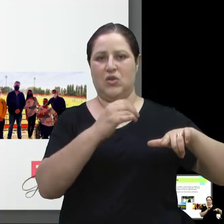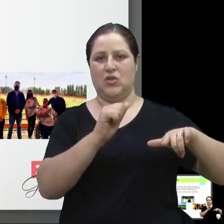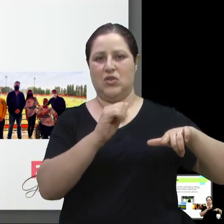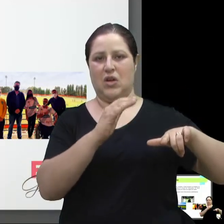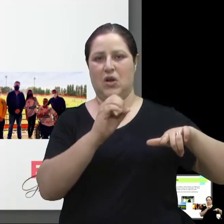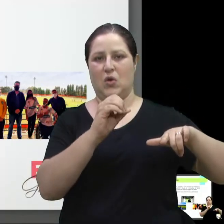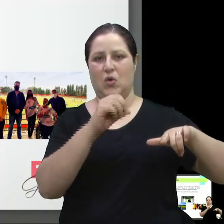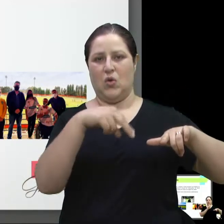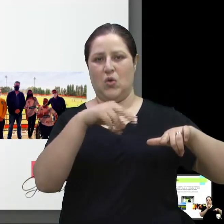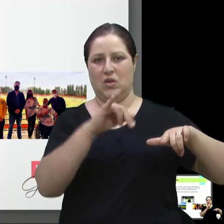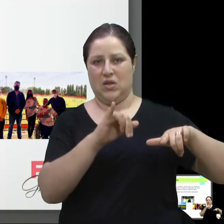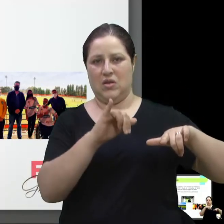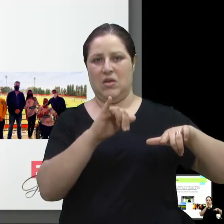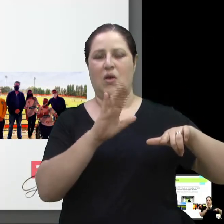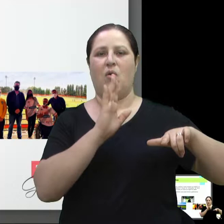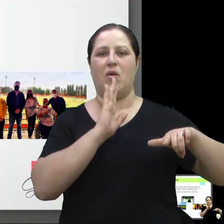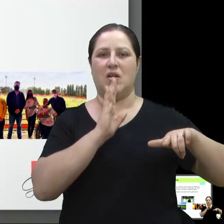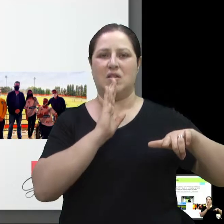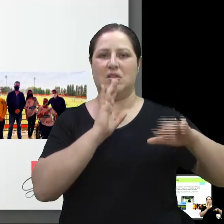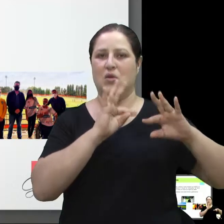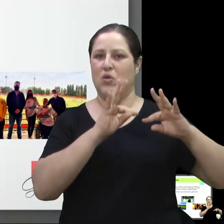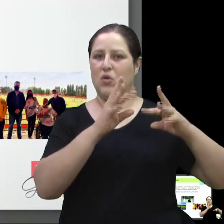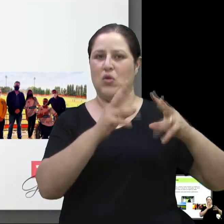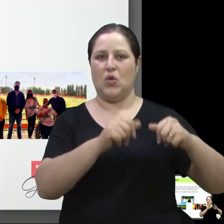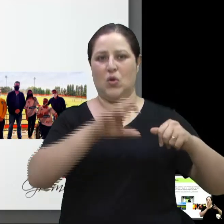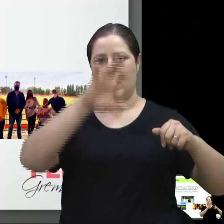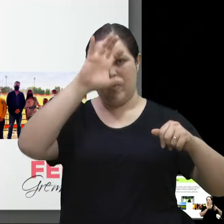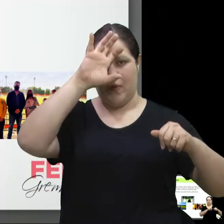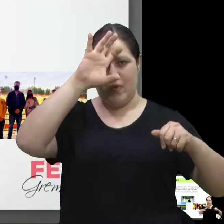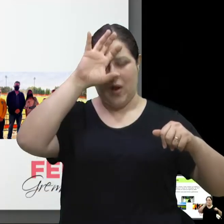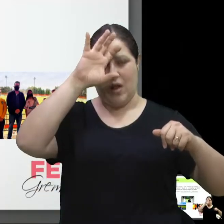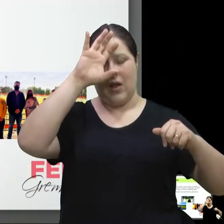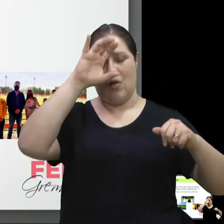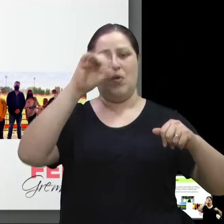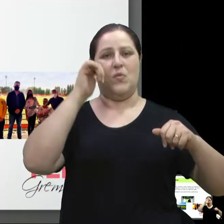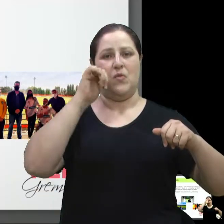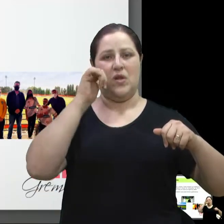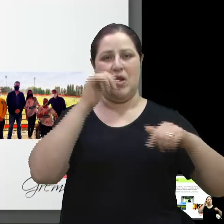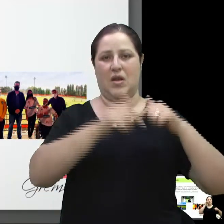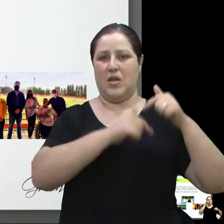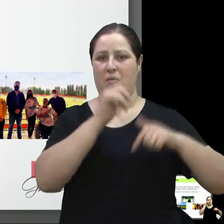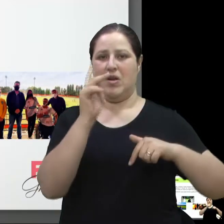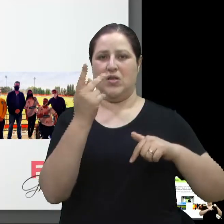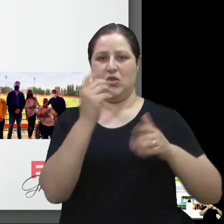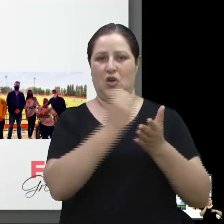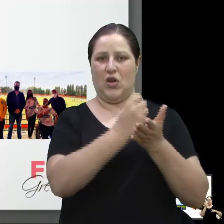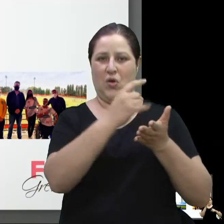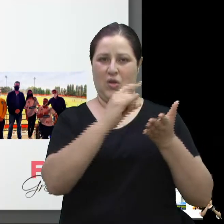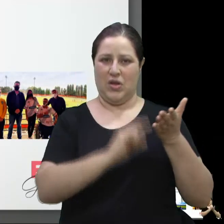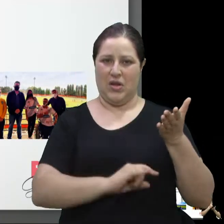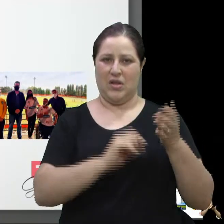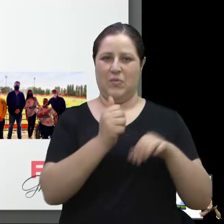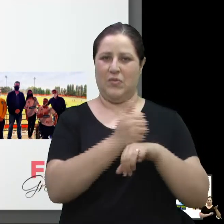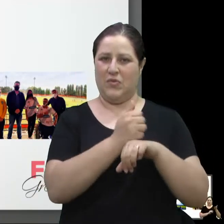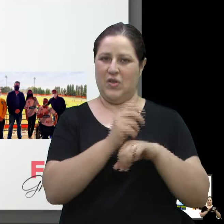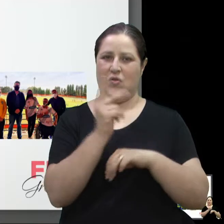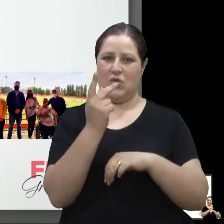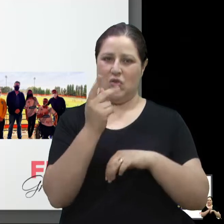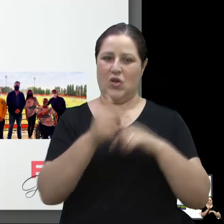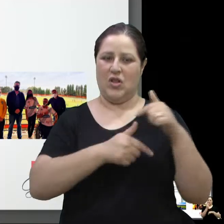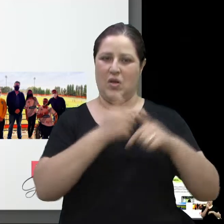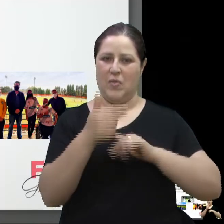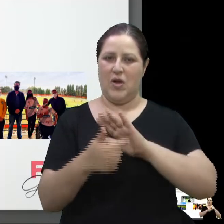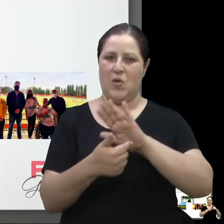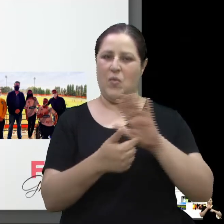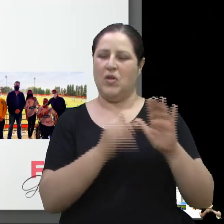a Bárbara Lauxen, que é a historiadora contratada pelo Juventude, faz um grande trabalho, uma pessoa muito competente, e que